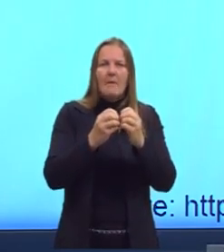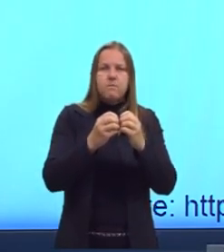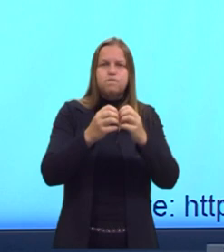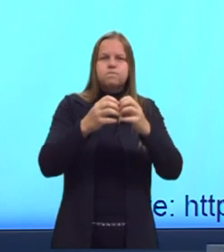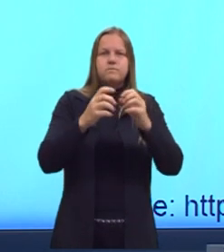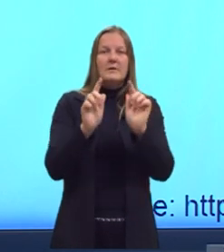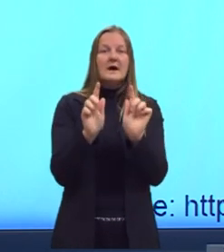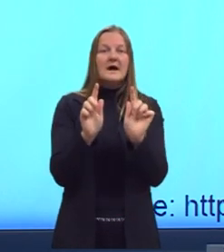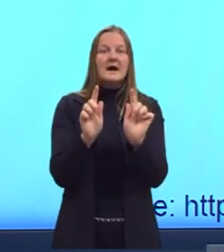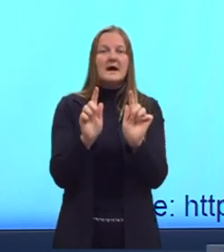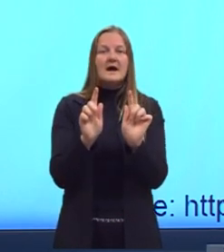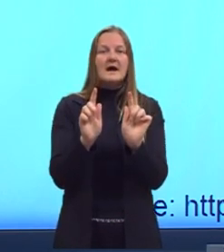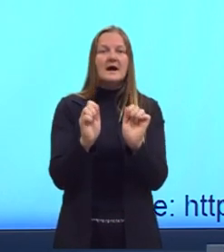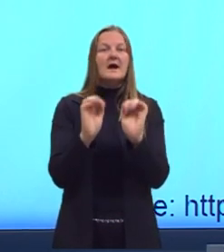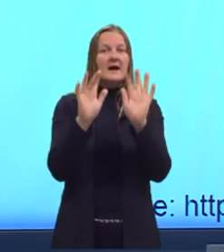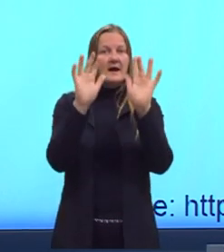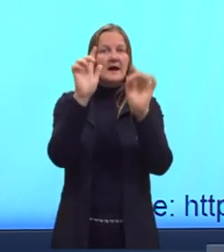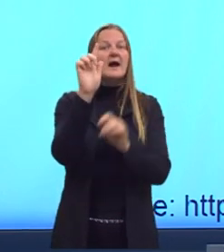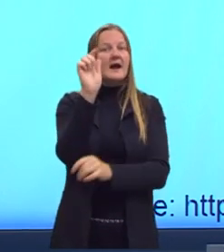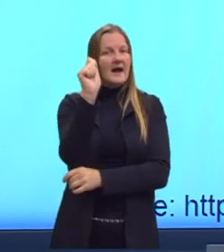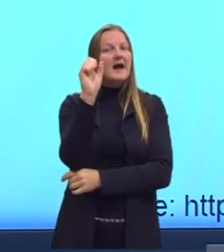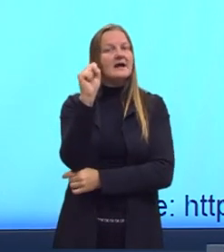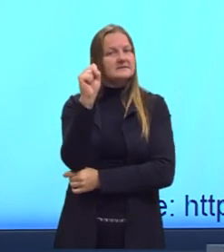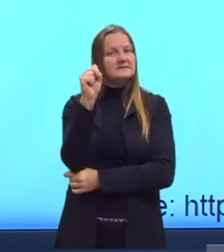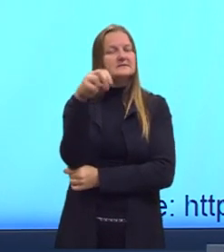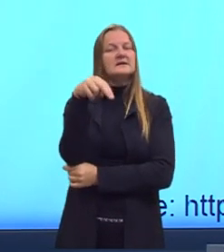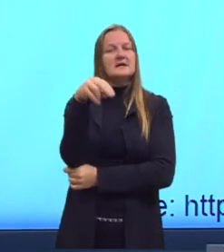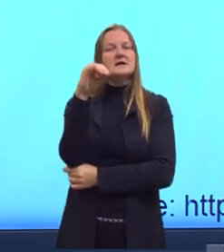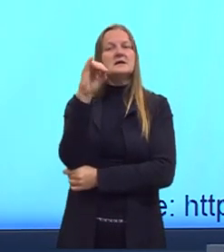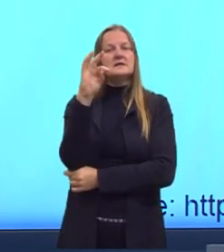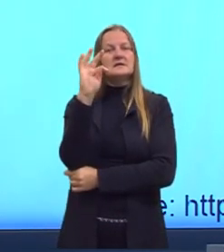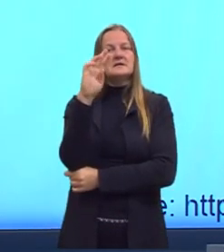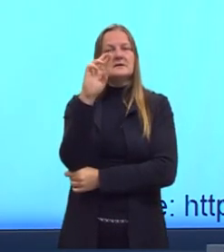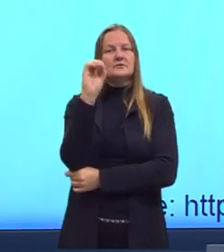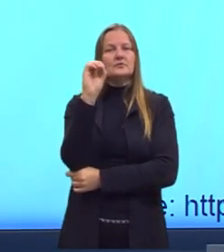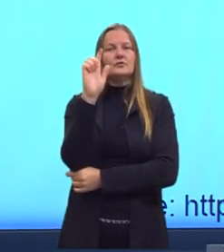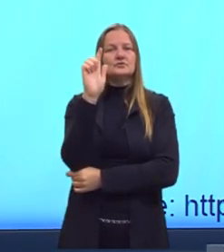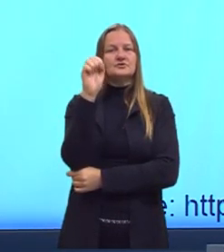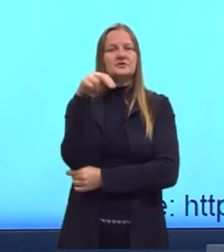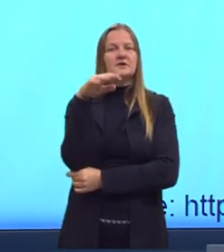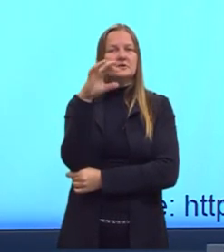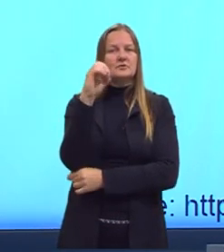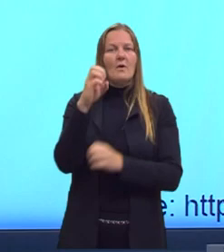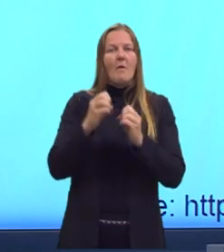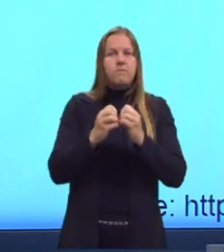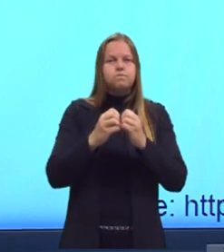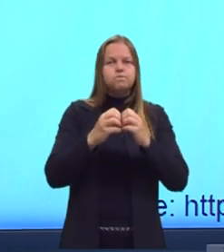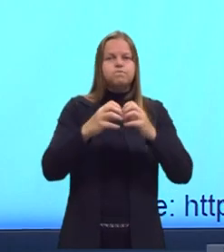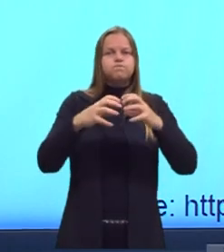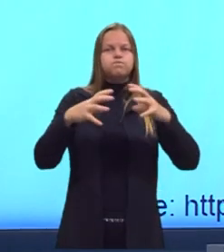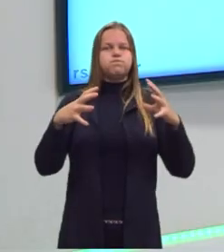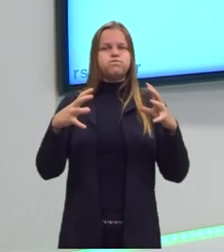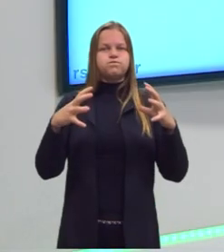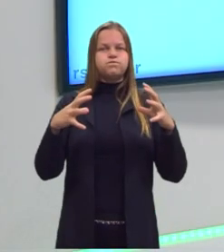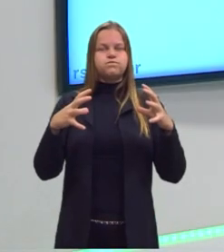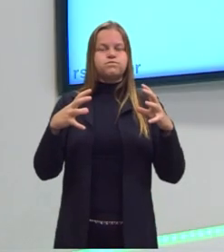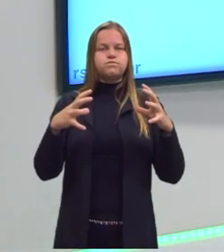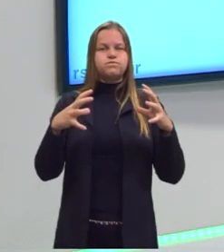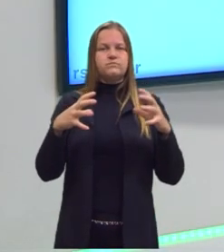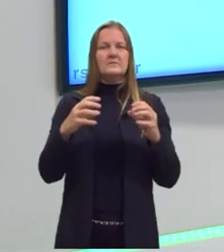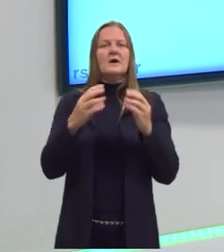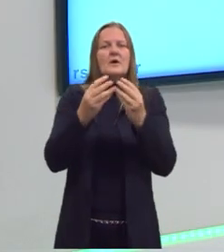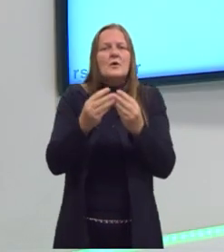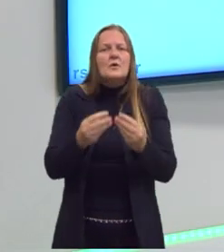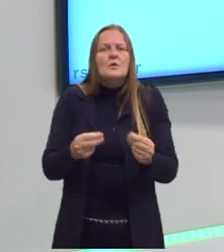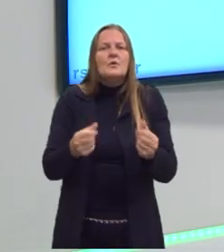o gás nitrogênio, que é um gás produto dessa reação, tá? De decomposição térmica, onde